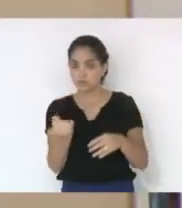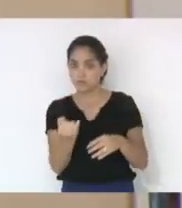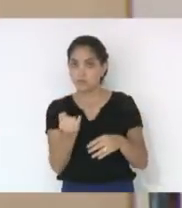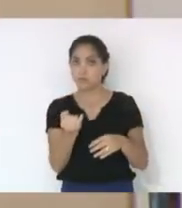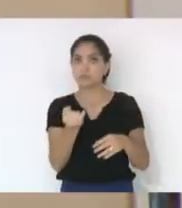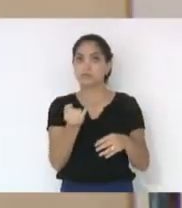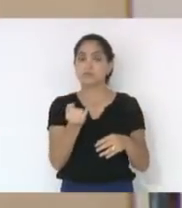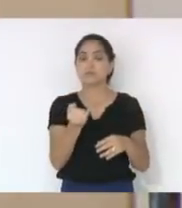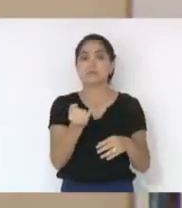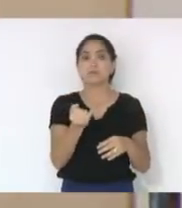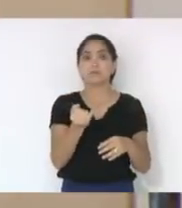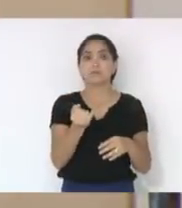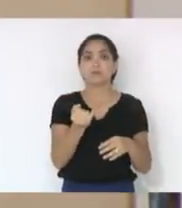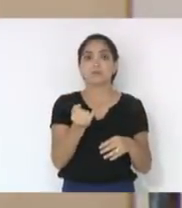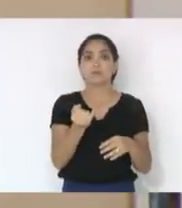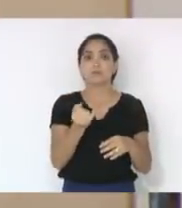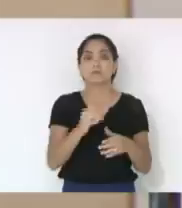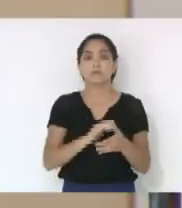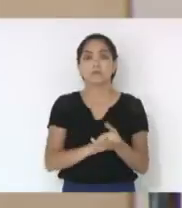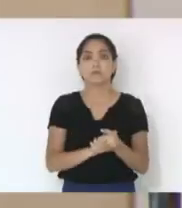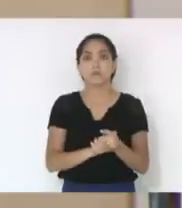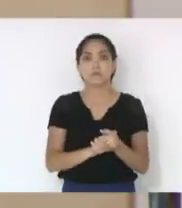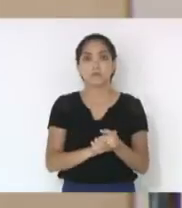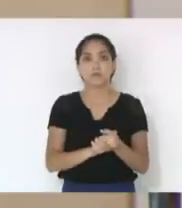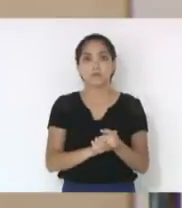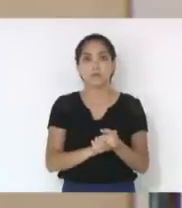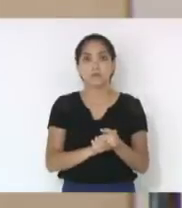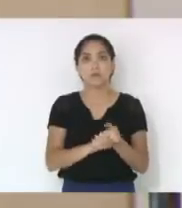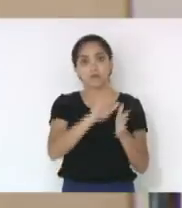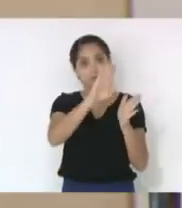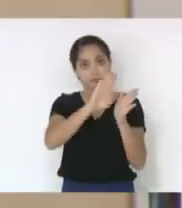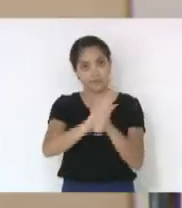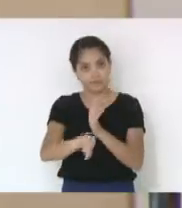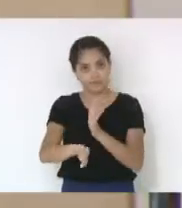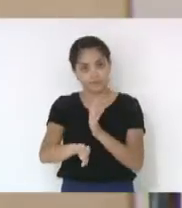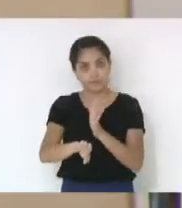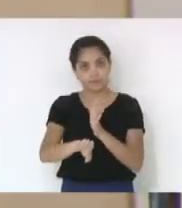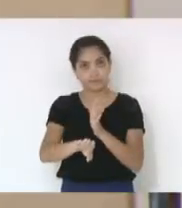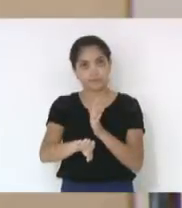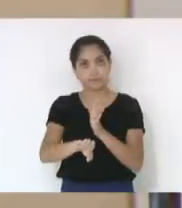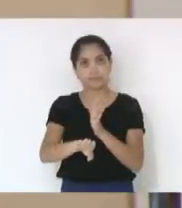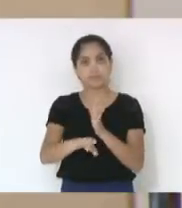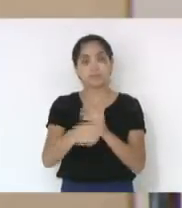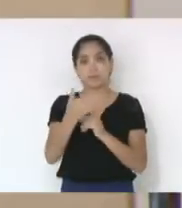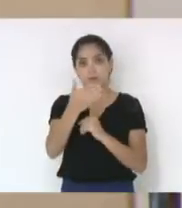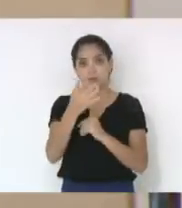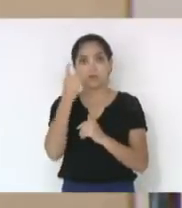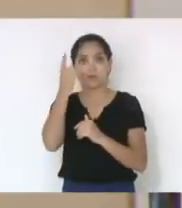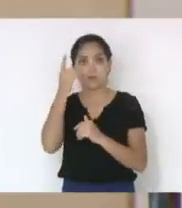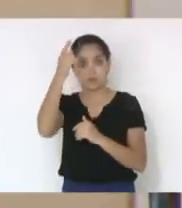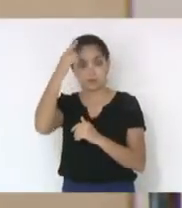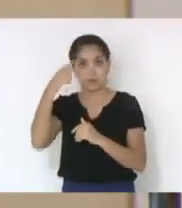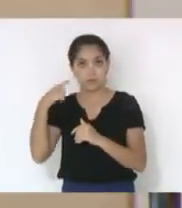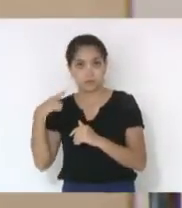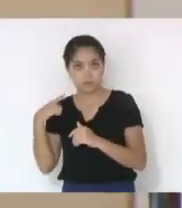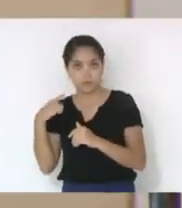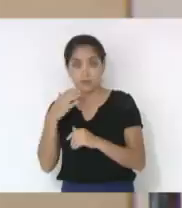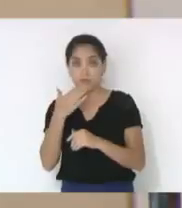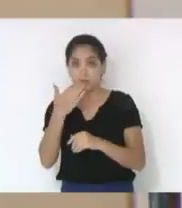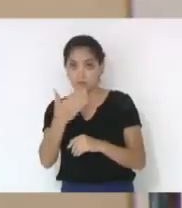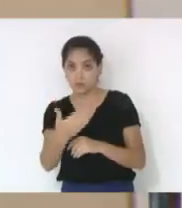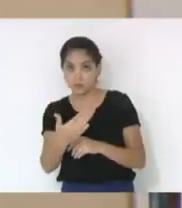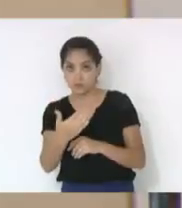Justiça foi pela rejeição. O deputado Leonel Pavão requeriu